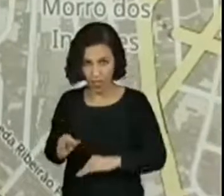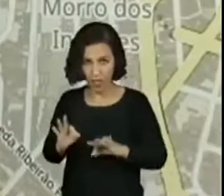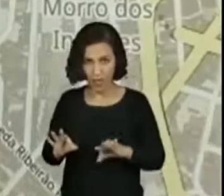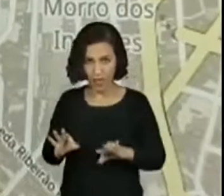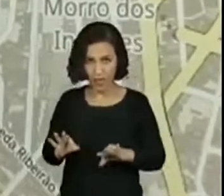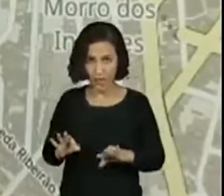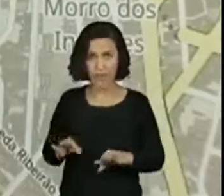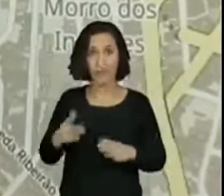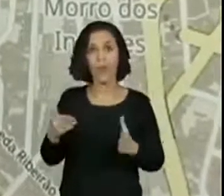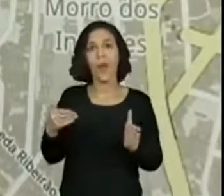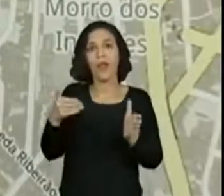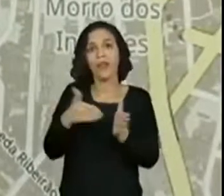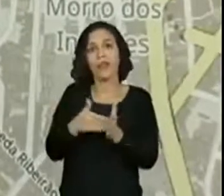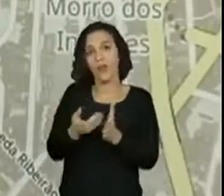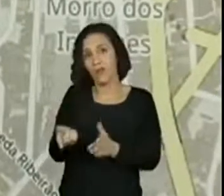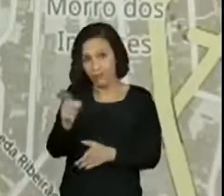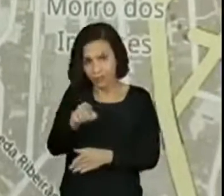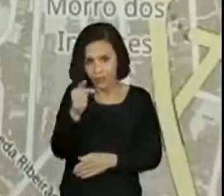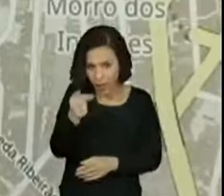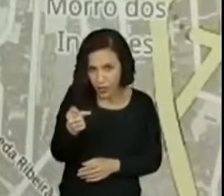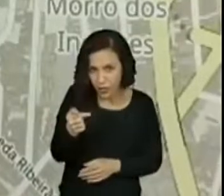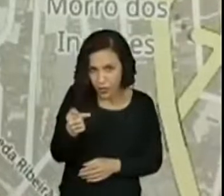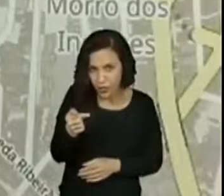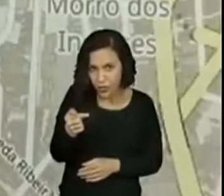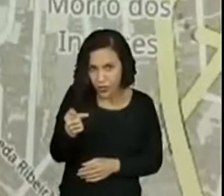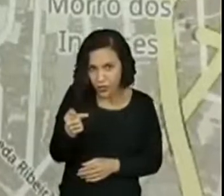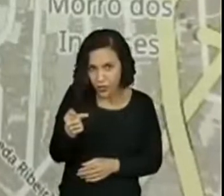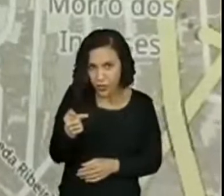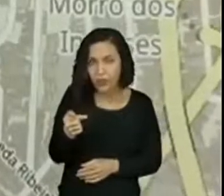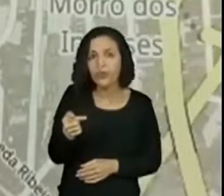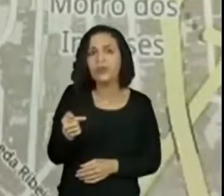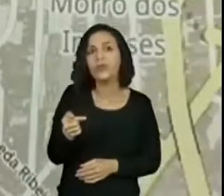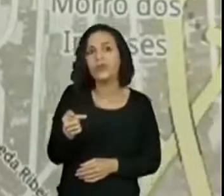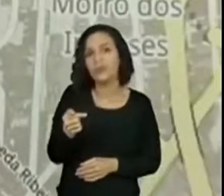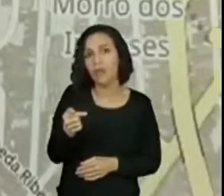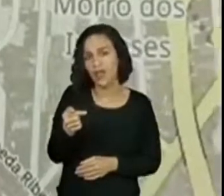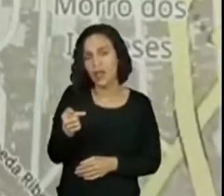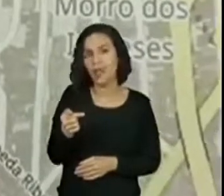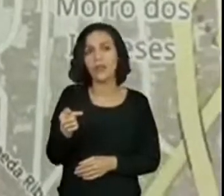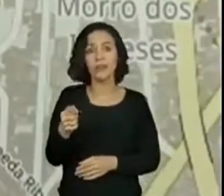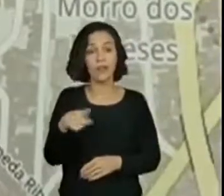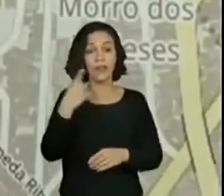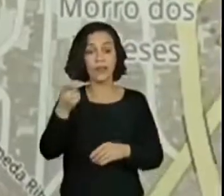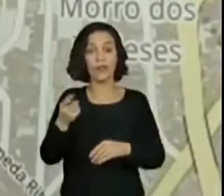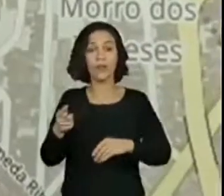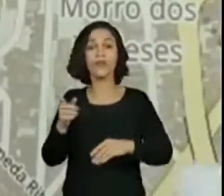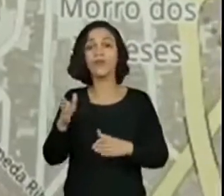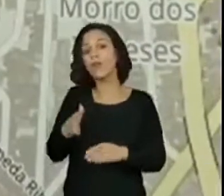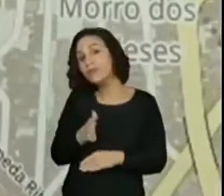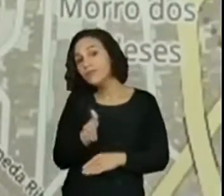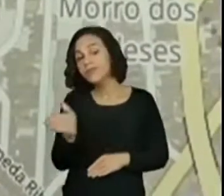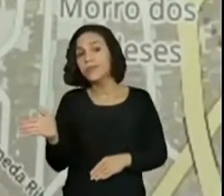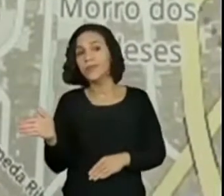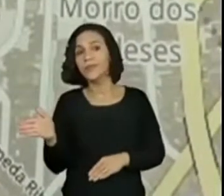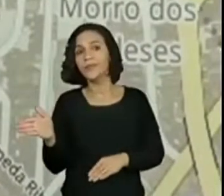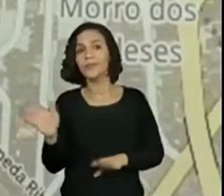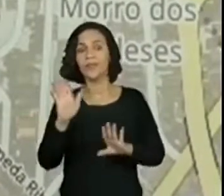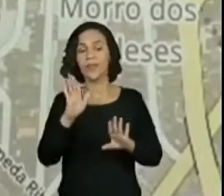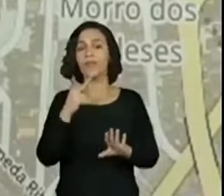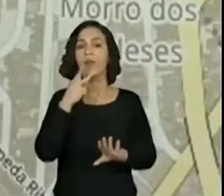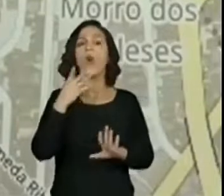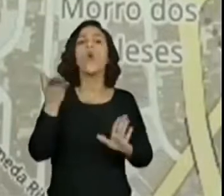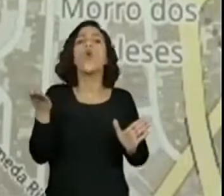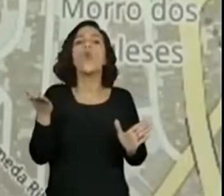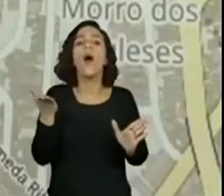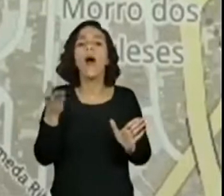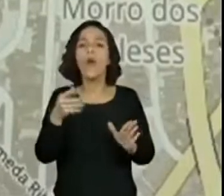até aqui, ó. Sete. E virar para Eles estão pedindo para colocar o sentido da Paulista.